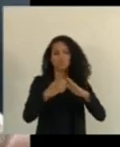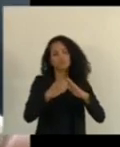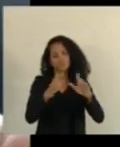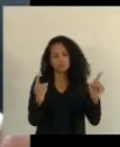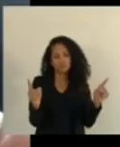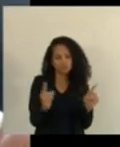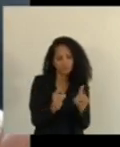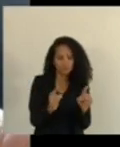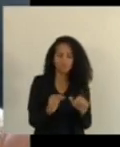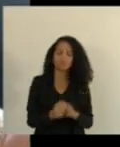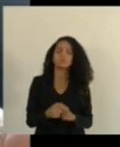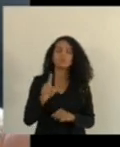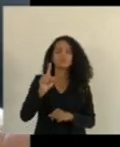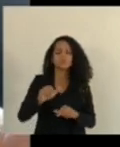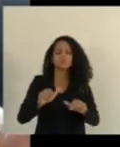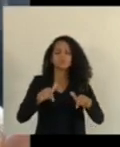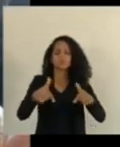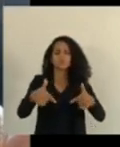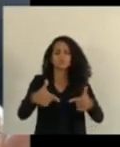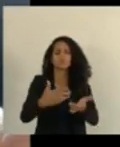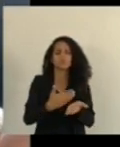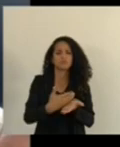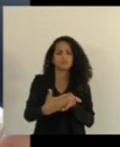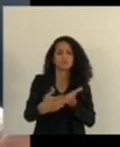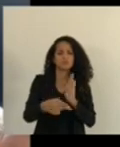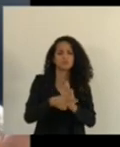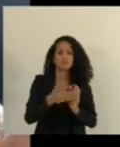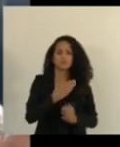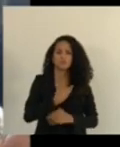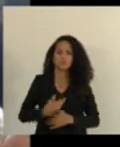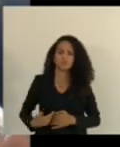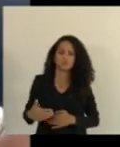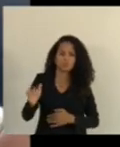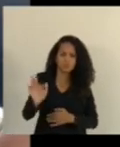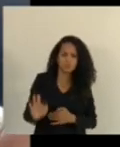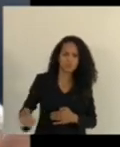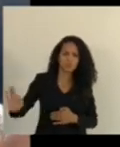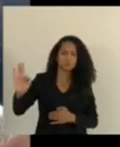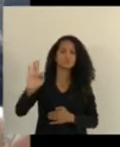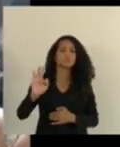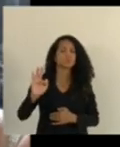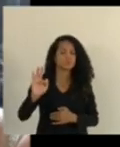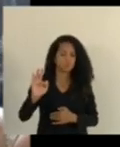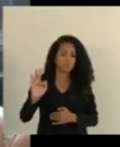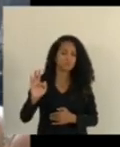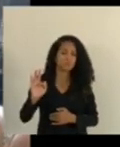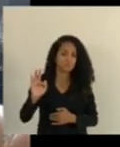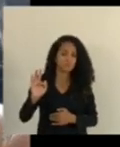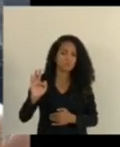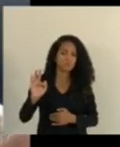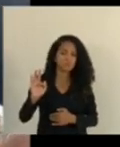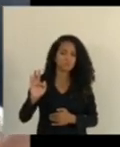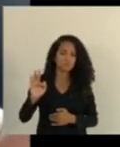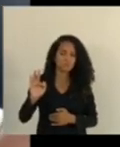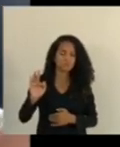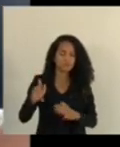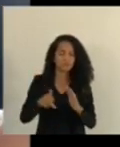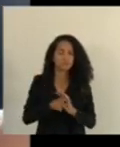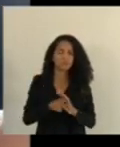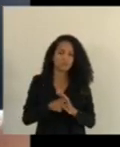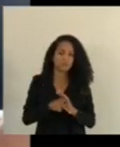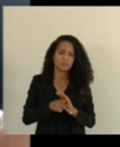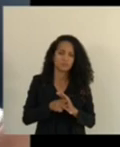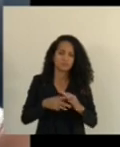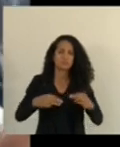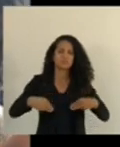iniciativa do governo federal através do Ministério